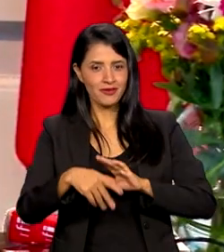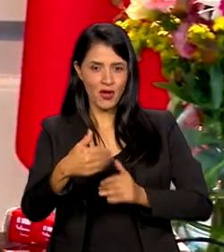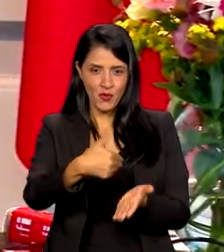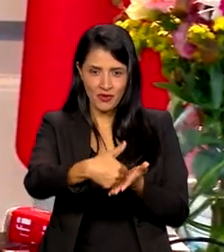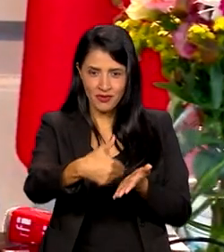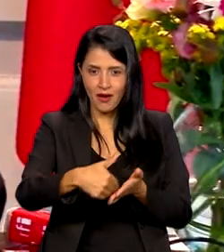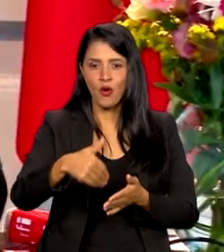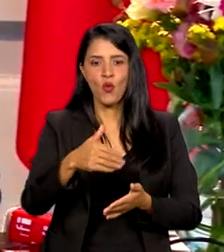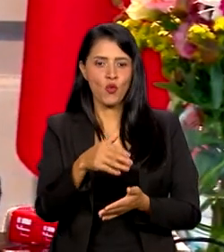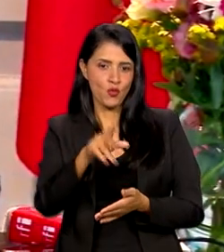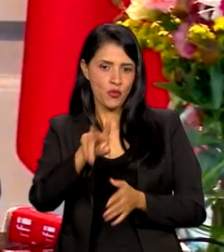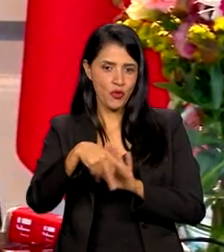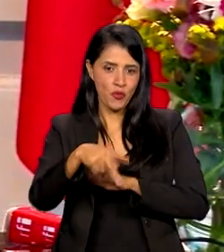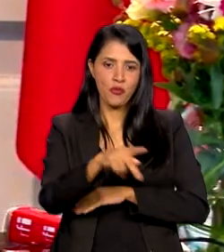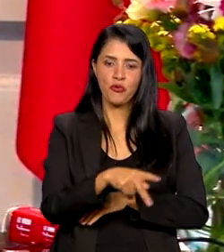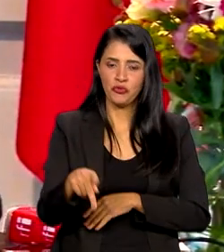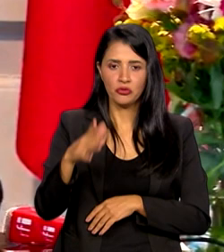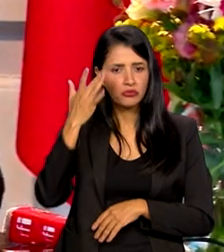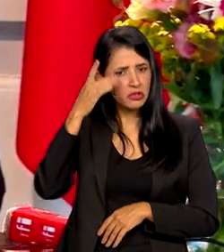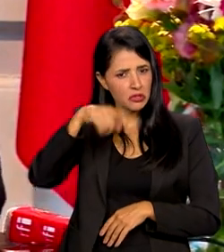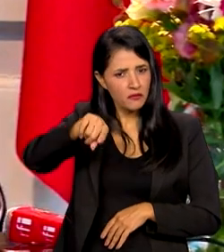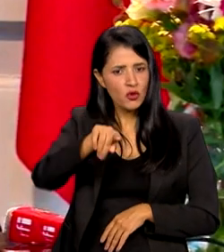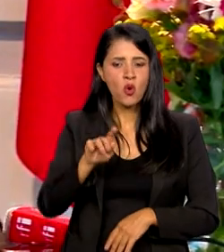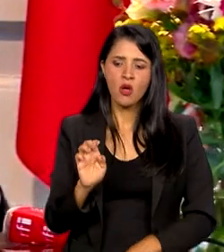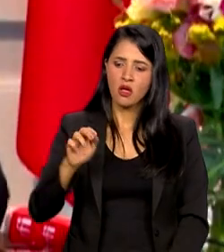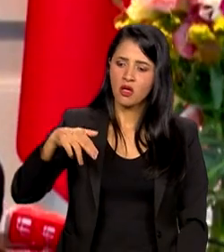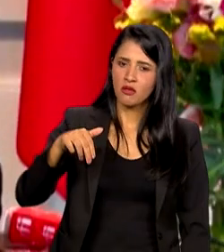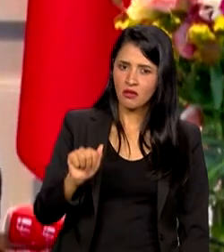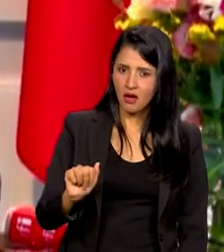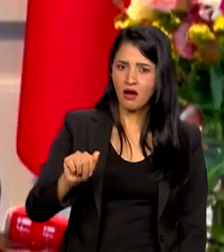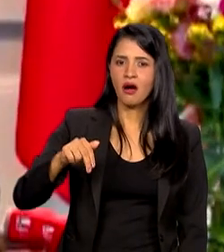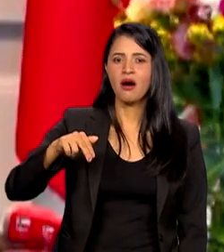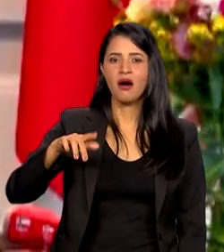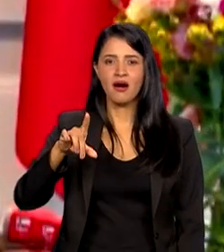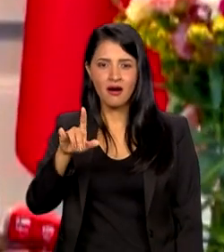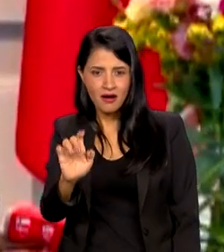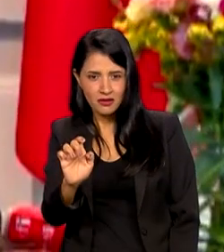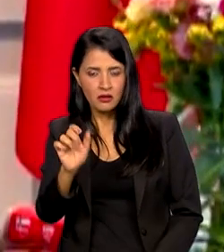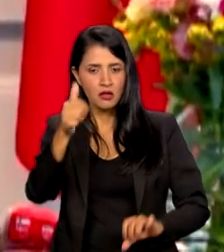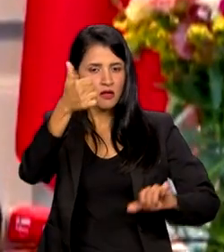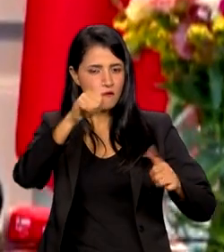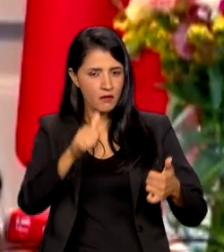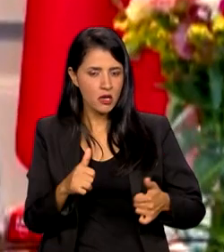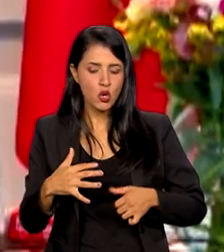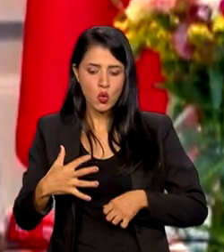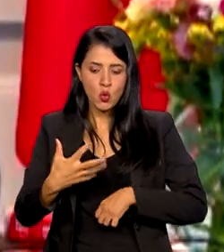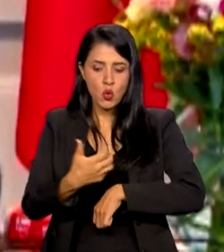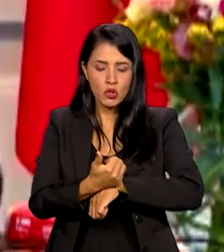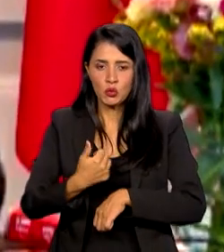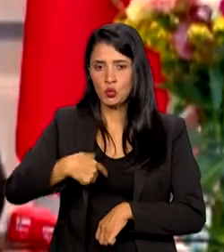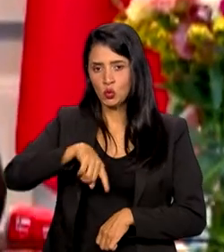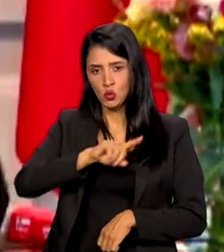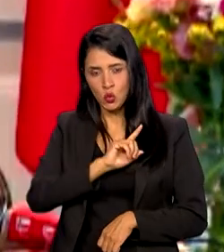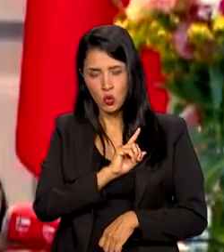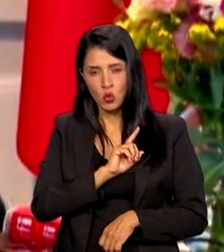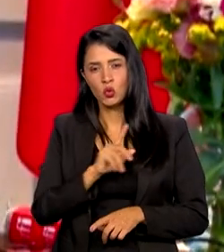se vocês viram o resultado do Enad, que avalia a qualidade dos nossos